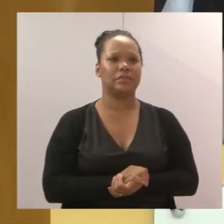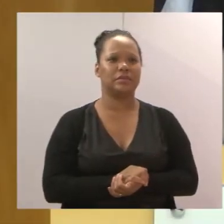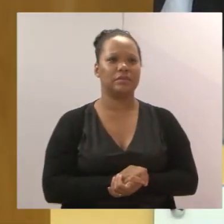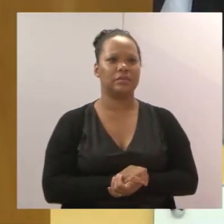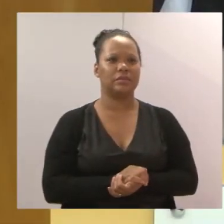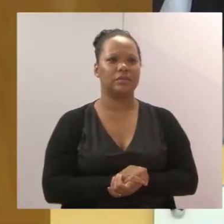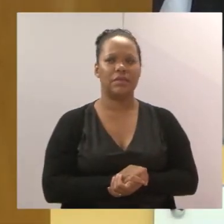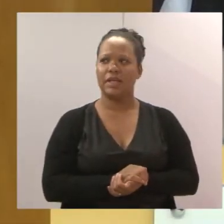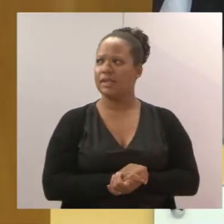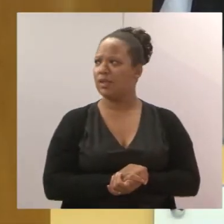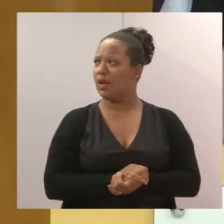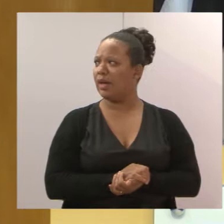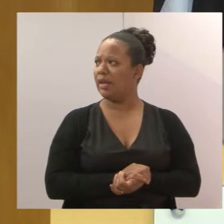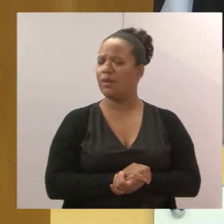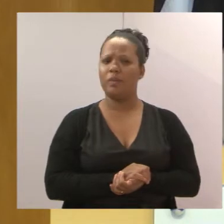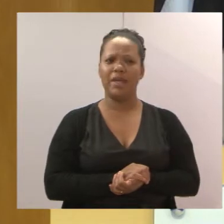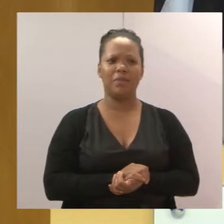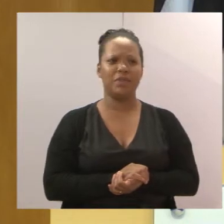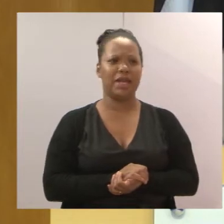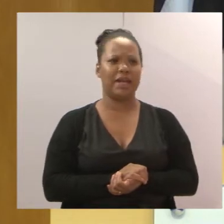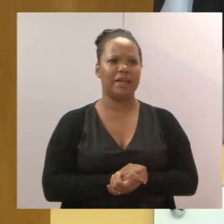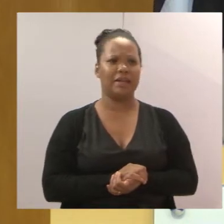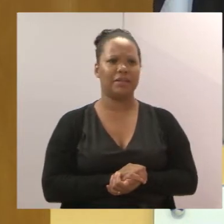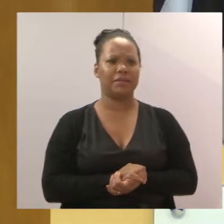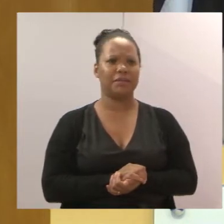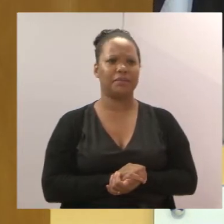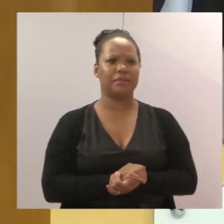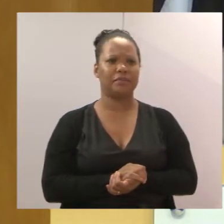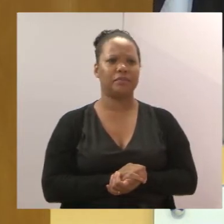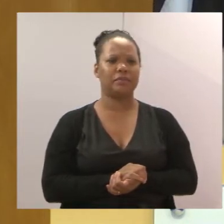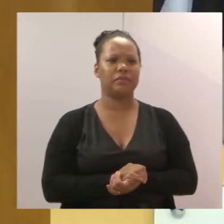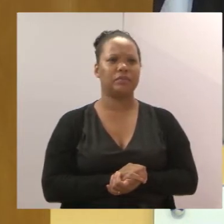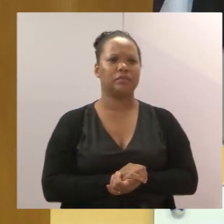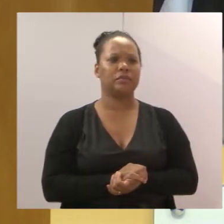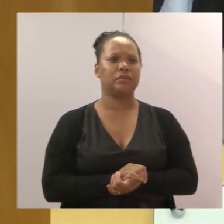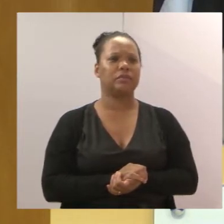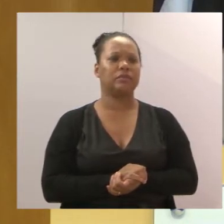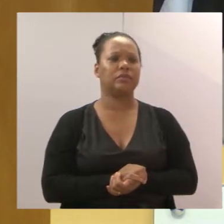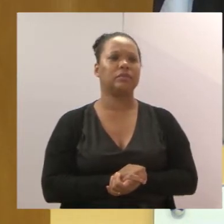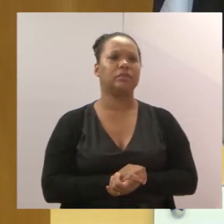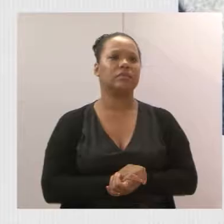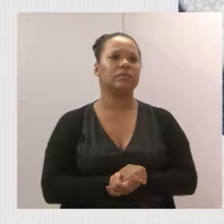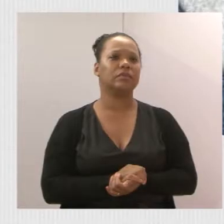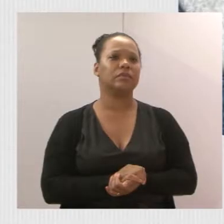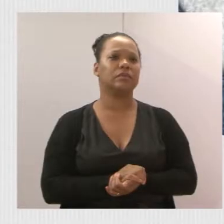Por favor, eu gostaria que colocasse a foto 1, fazendo favor.